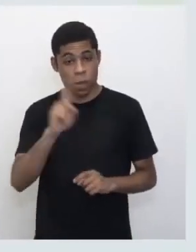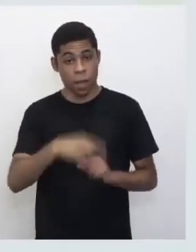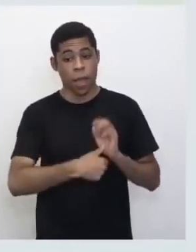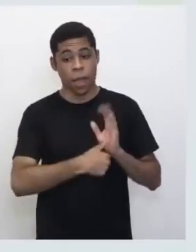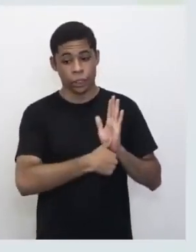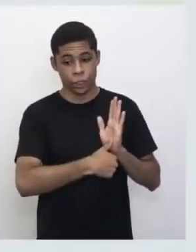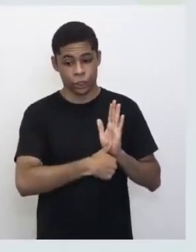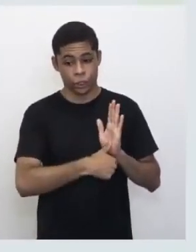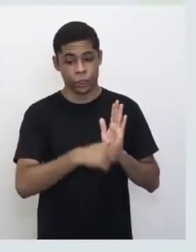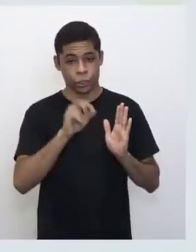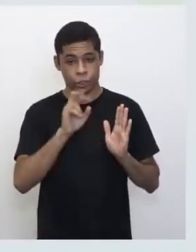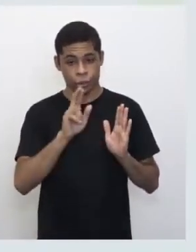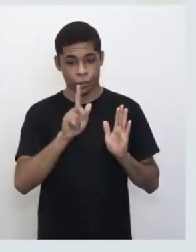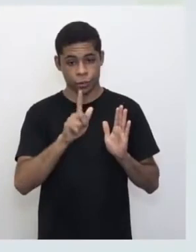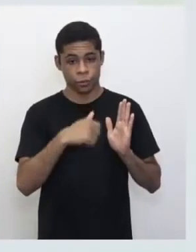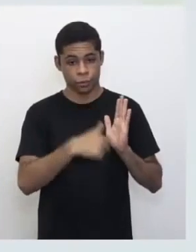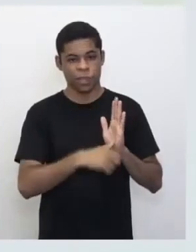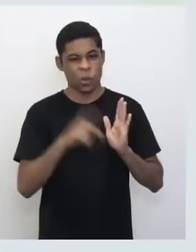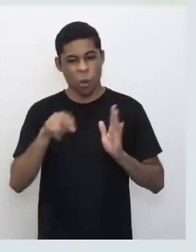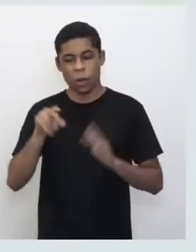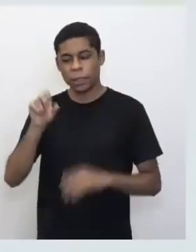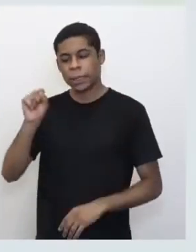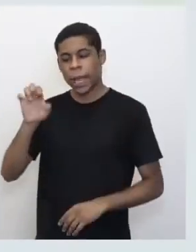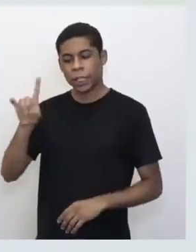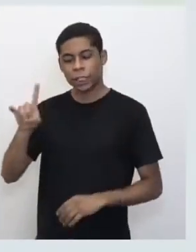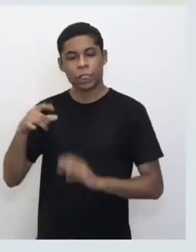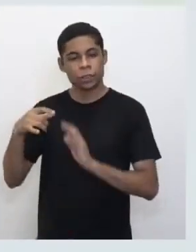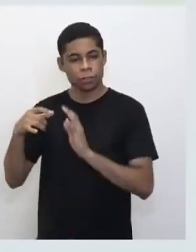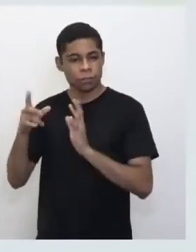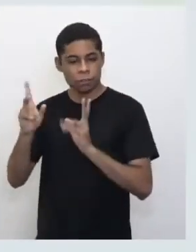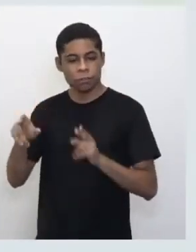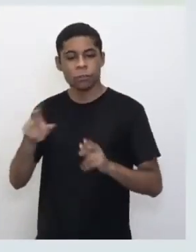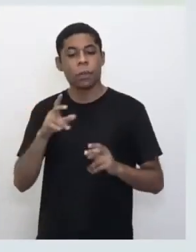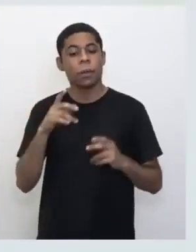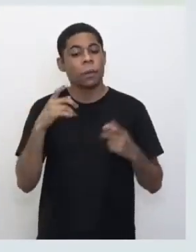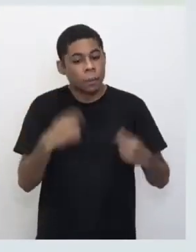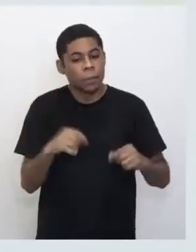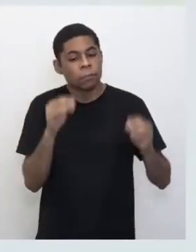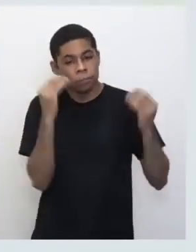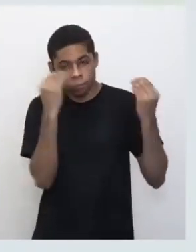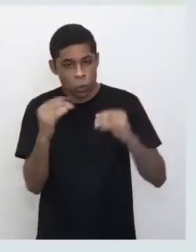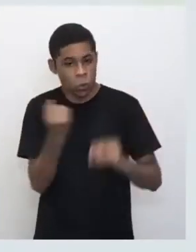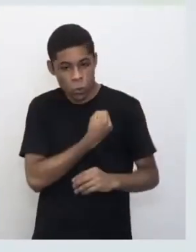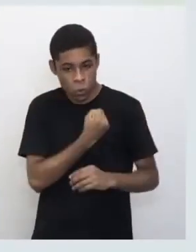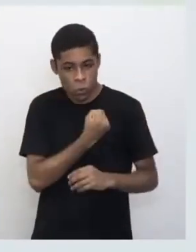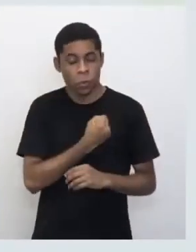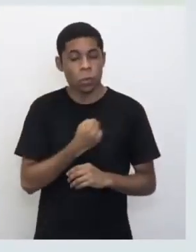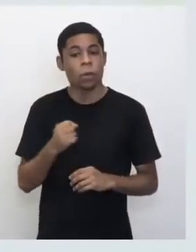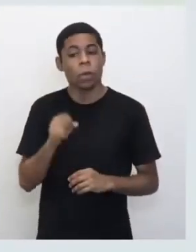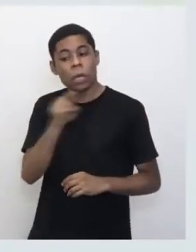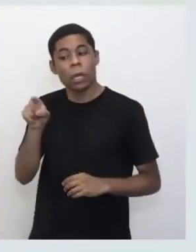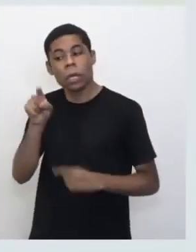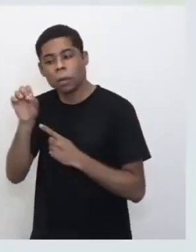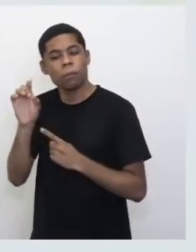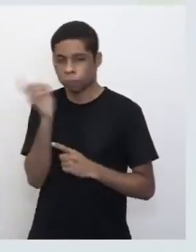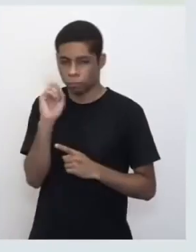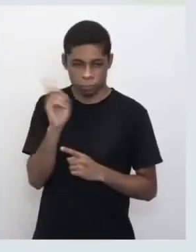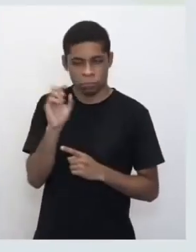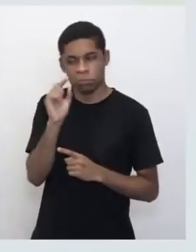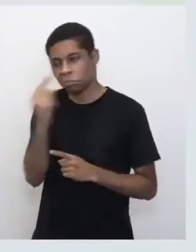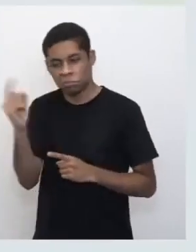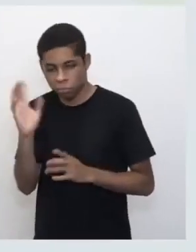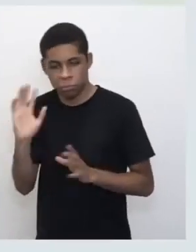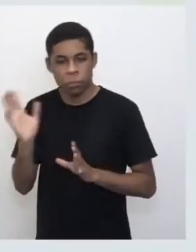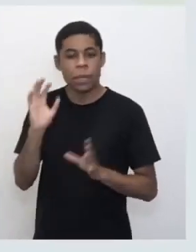na sede, só que a gente só coloca o número. Tomar cuidado se tem dígito ou não. E a senha é a mesma senha que a gente usa, tanto na Secretaria